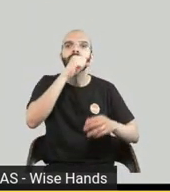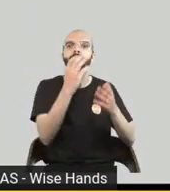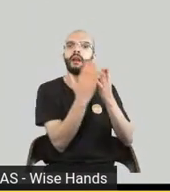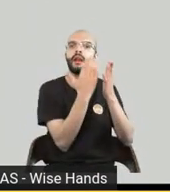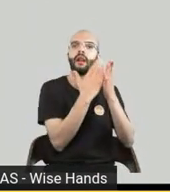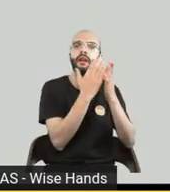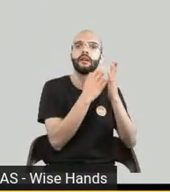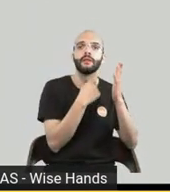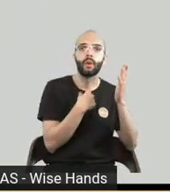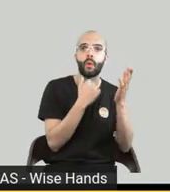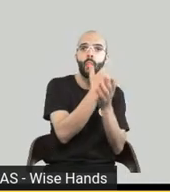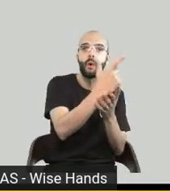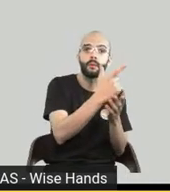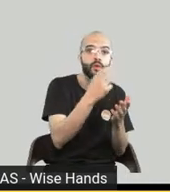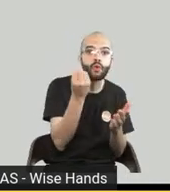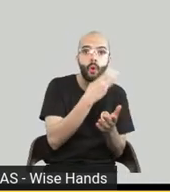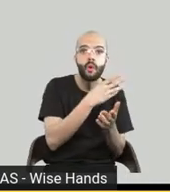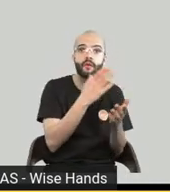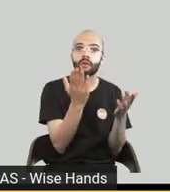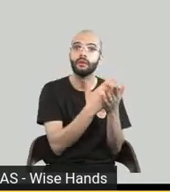gosto do livro impresso